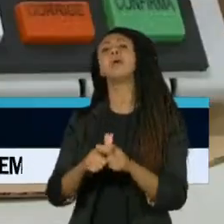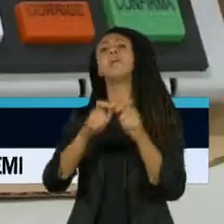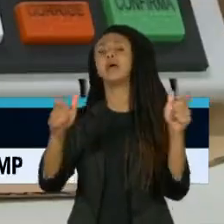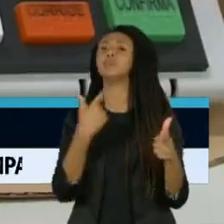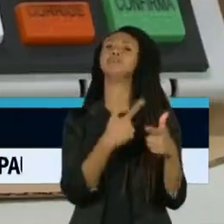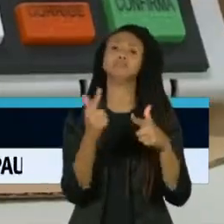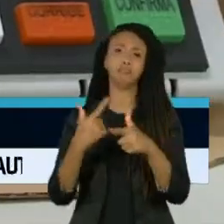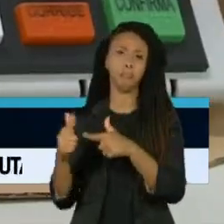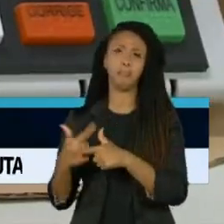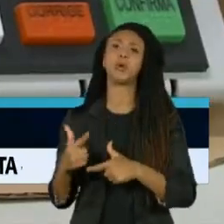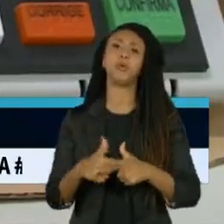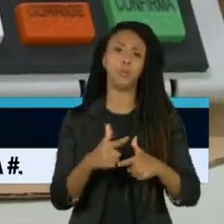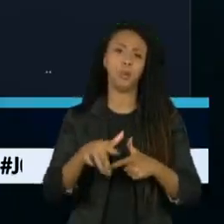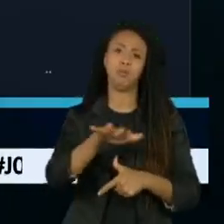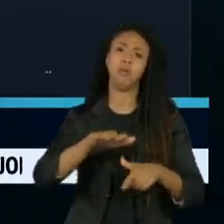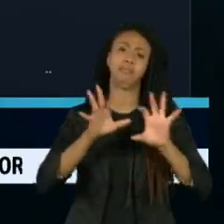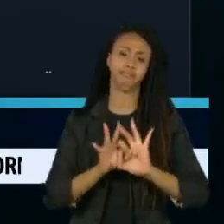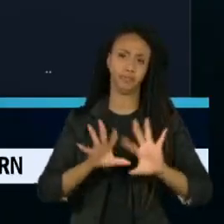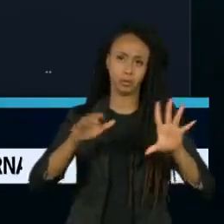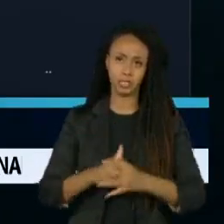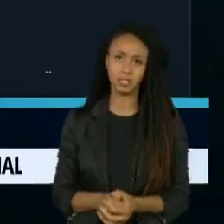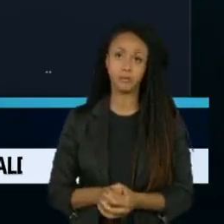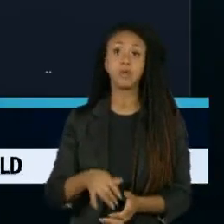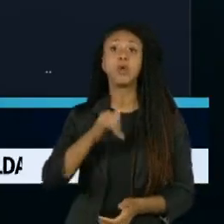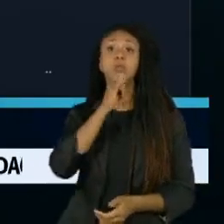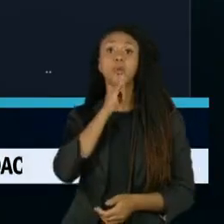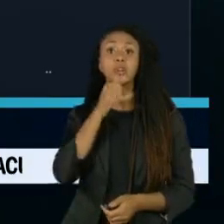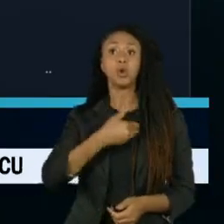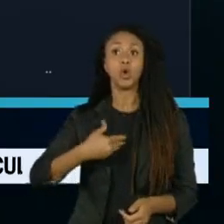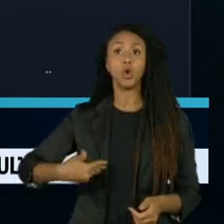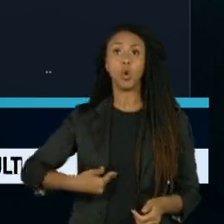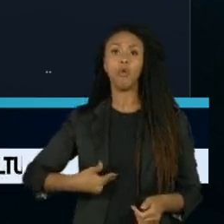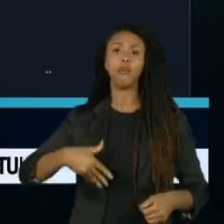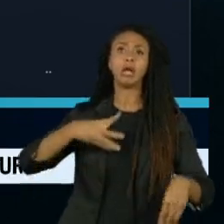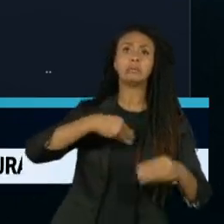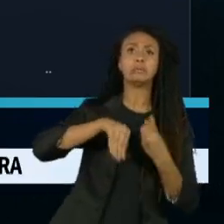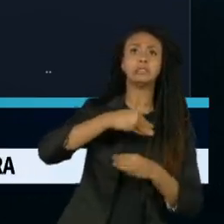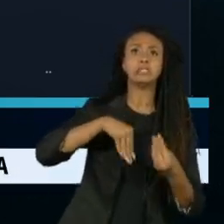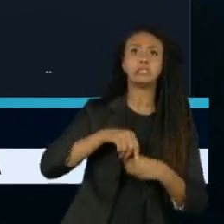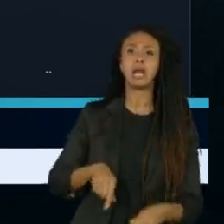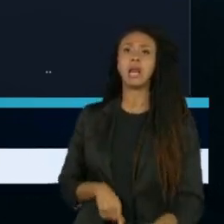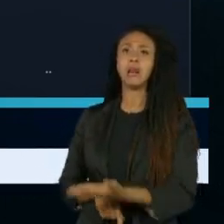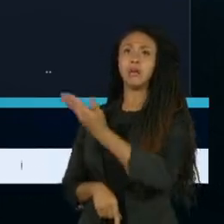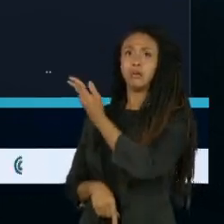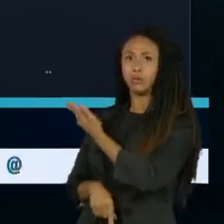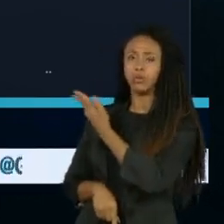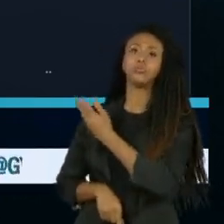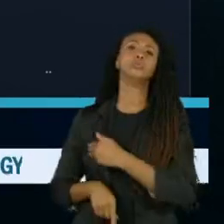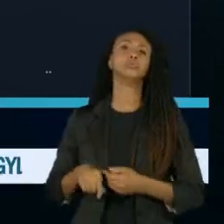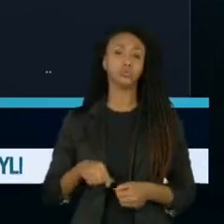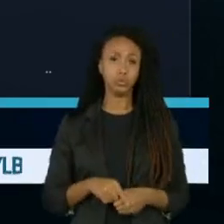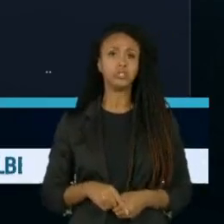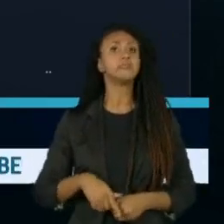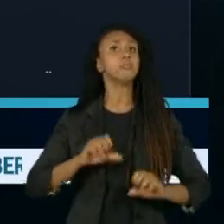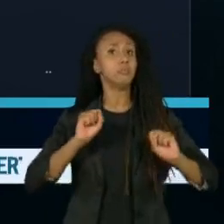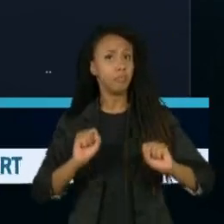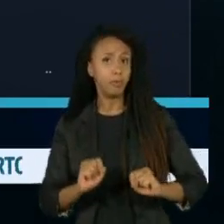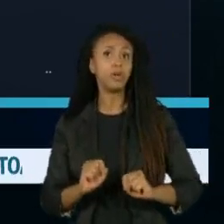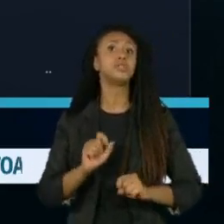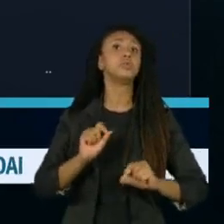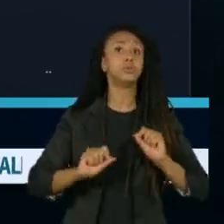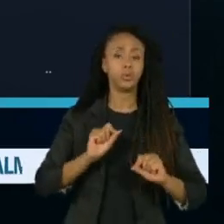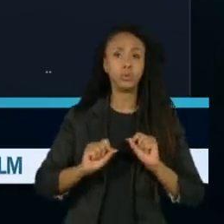em algum pilar da democracia. Regimes considerados híbridos, como Honduras e El Salvador, podem estar a caminho de um governo